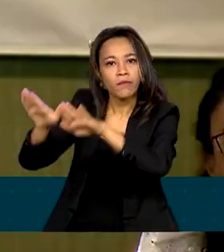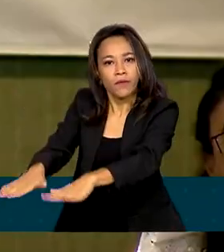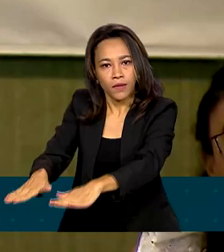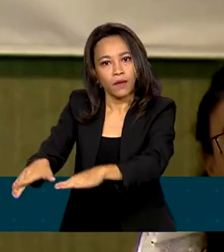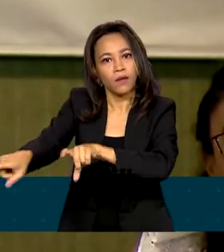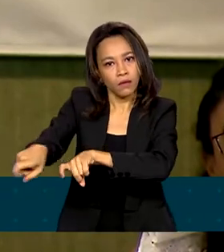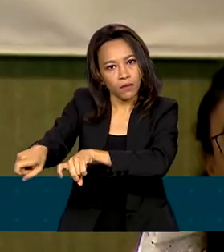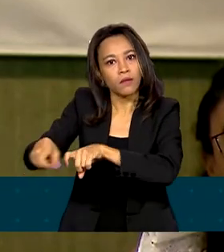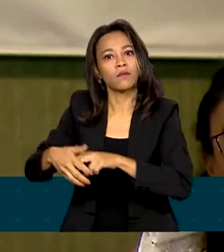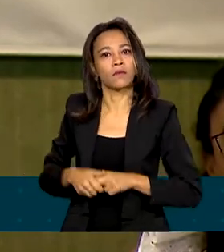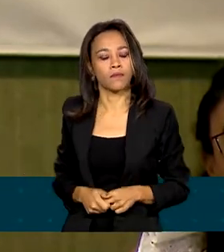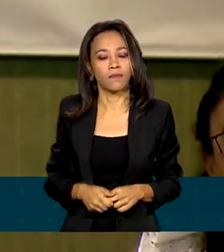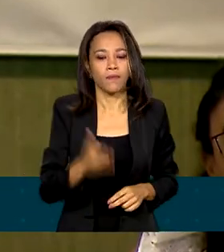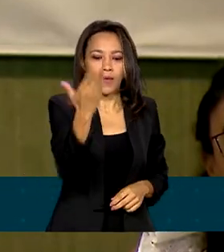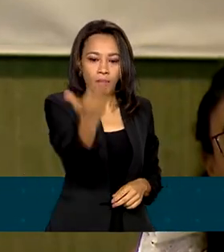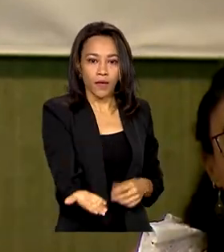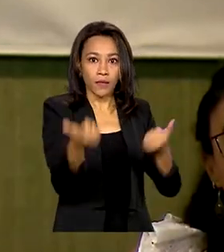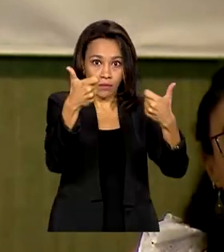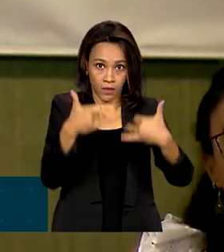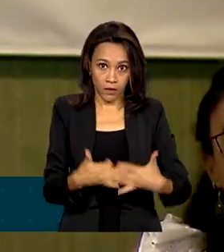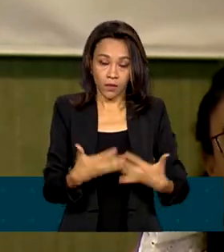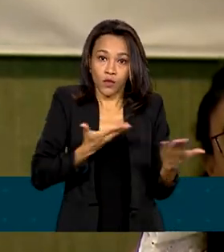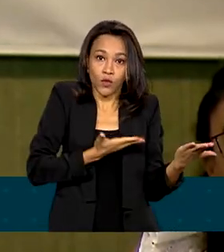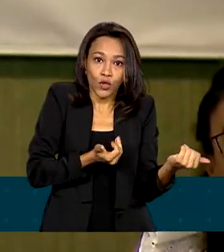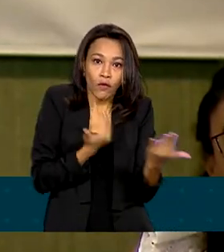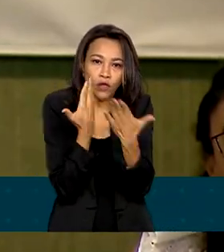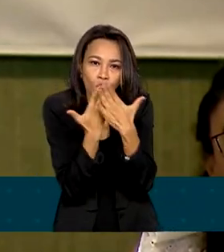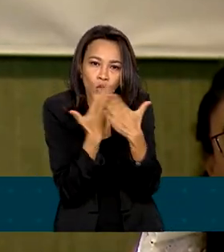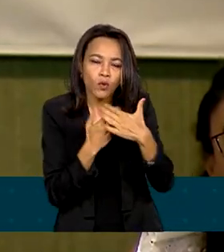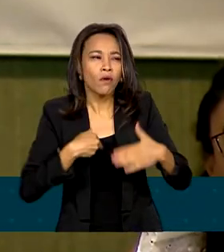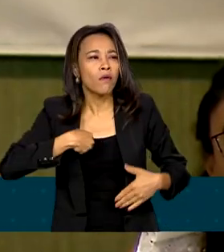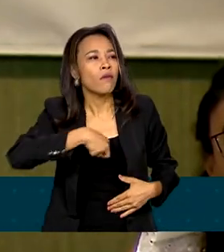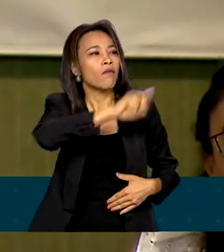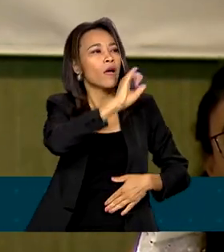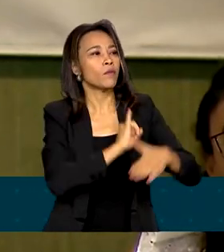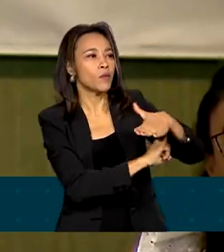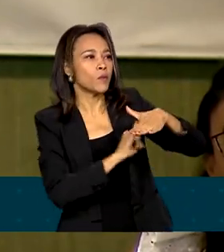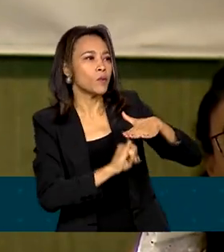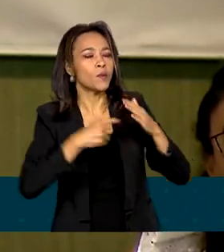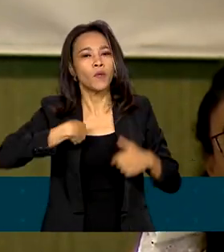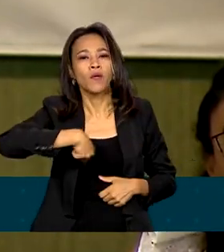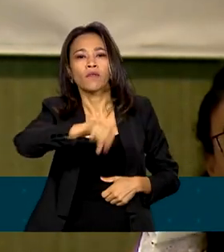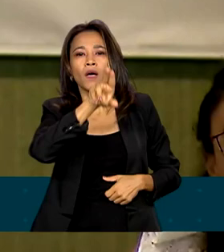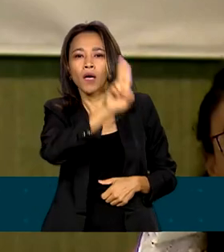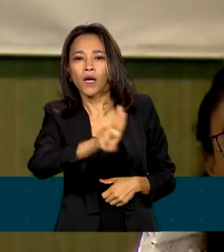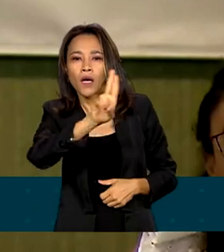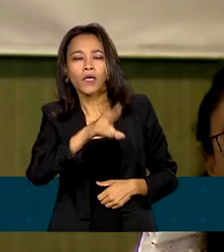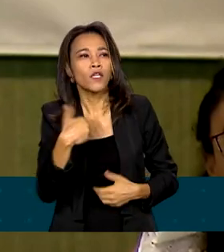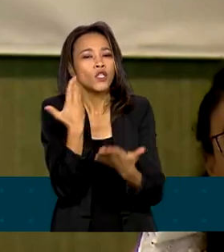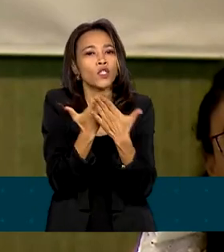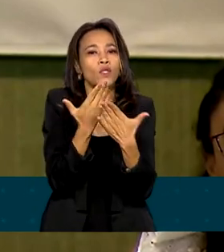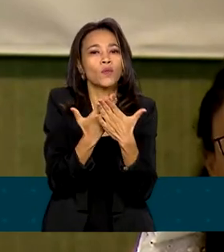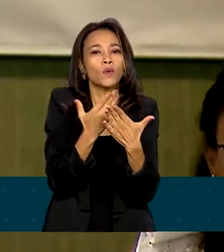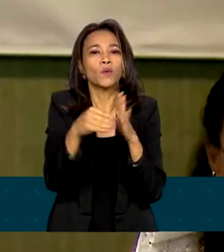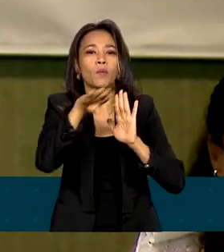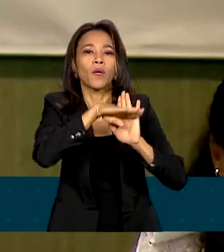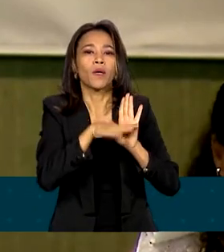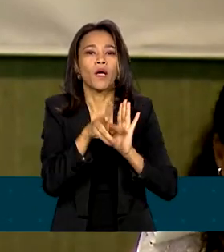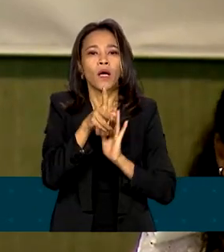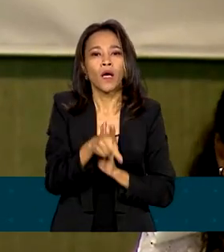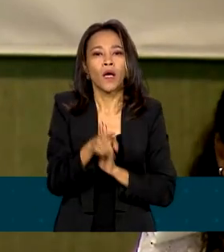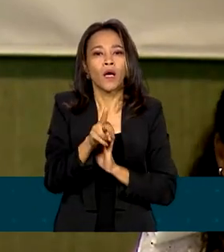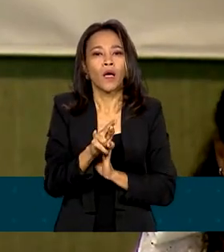roça. O jovem que estuda vai para o Instituto Federal, vai para uma universidade, faz o Pronatec, vai